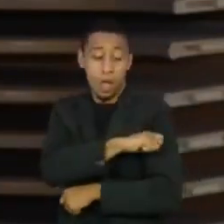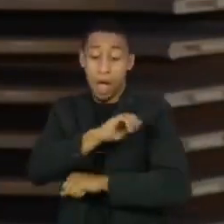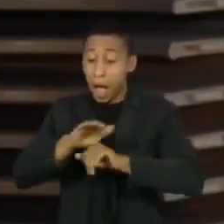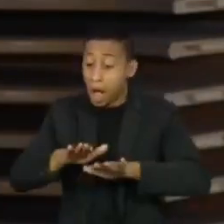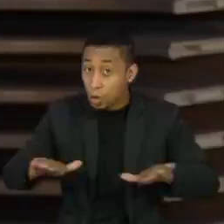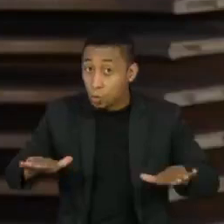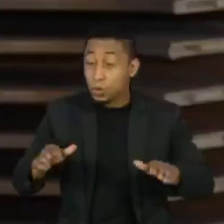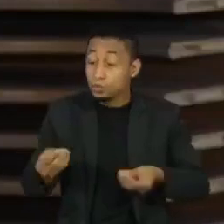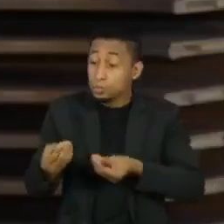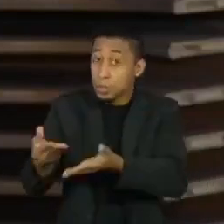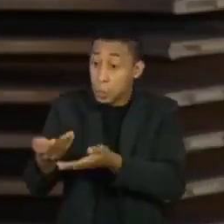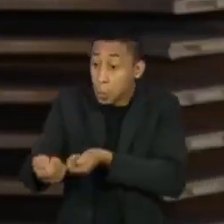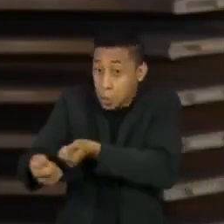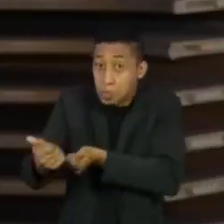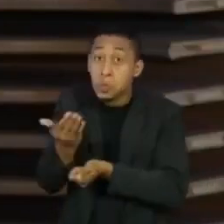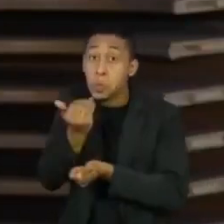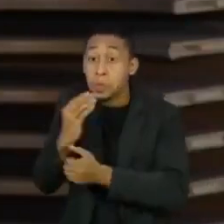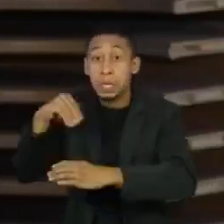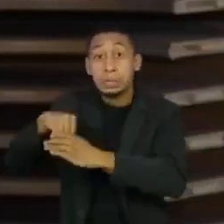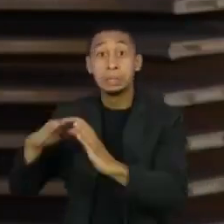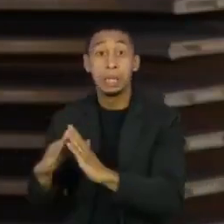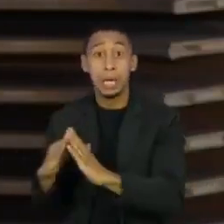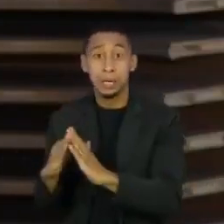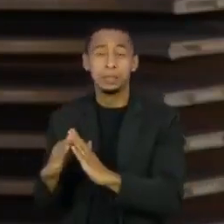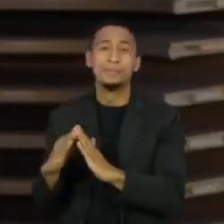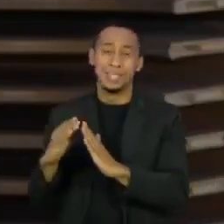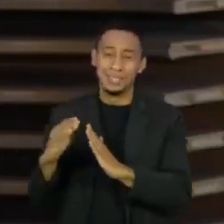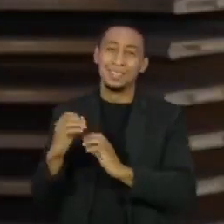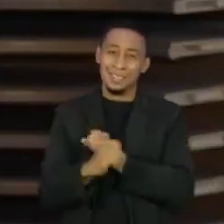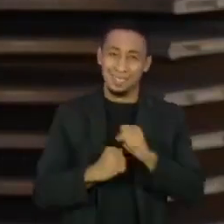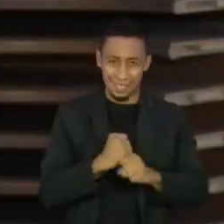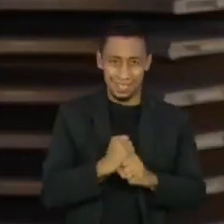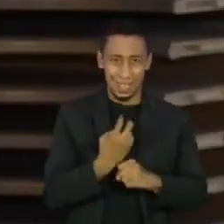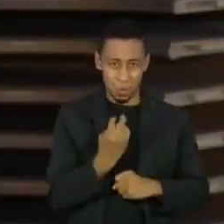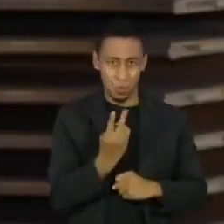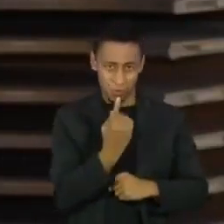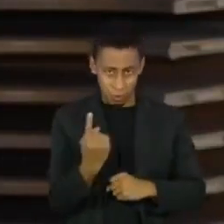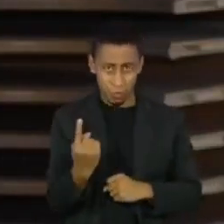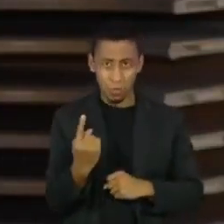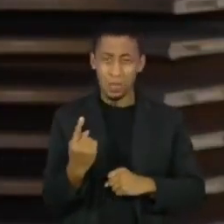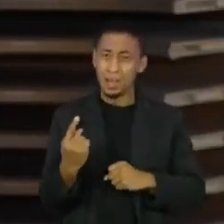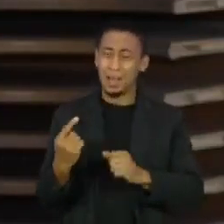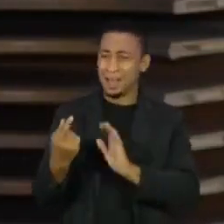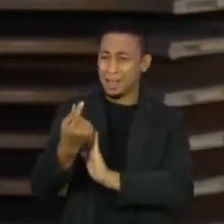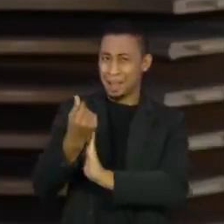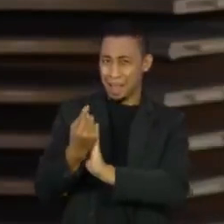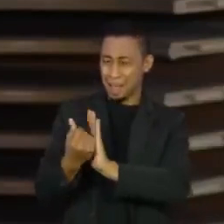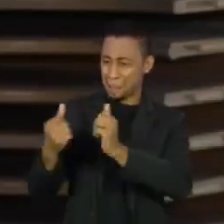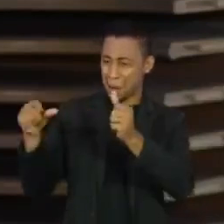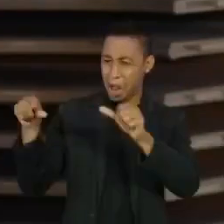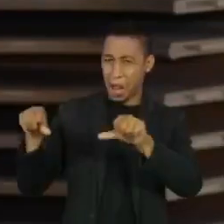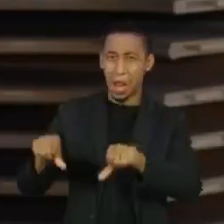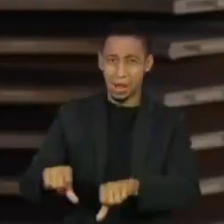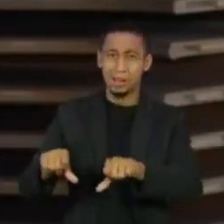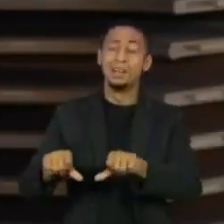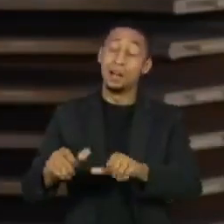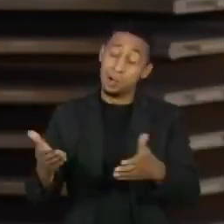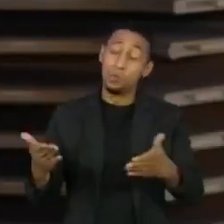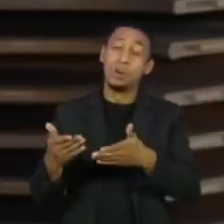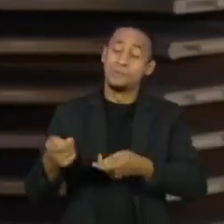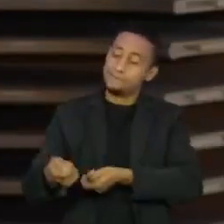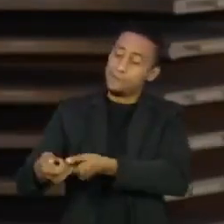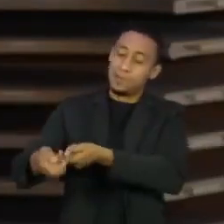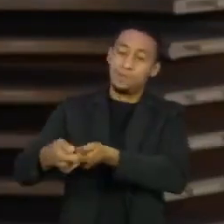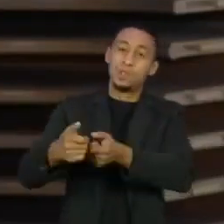com o merenda em casa. Este ano, por causa do agravamento da crise econômica, a ideia é ajudar mais